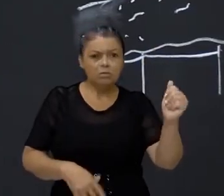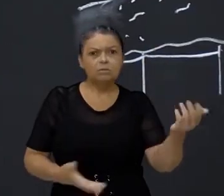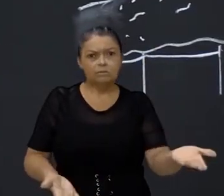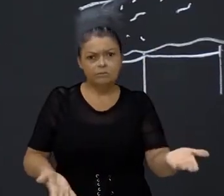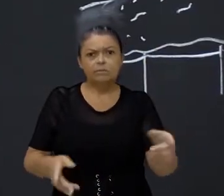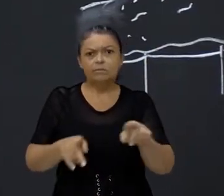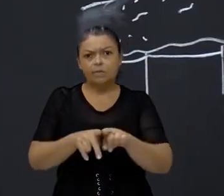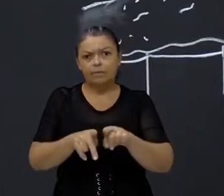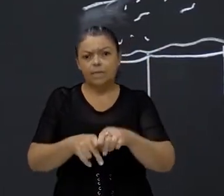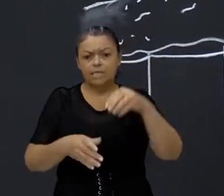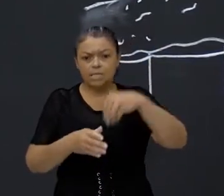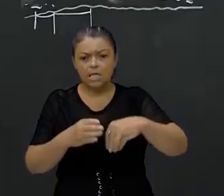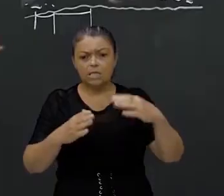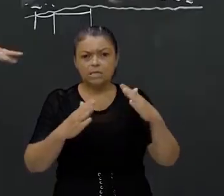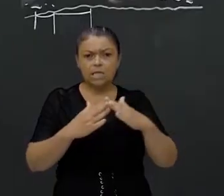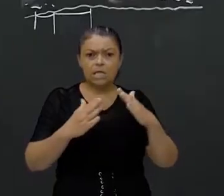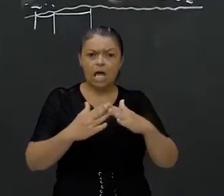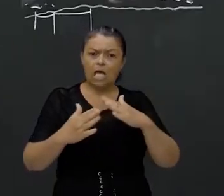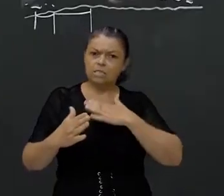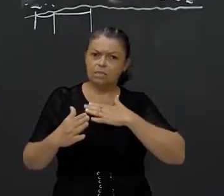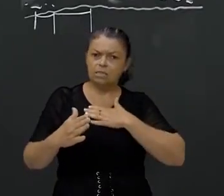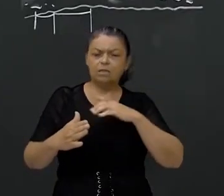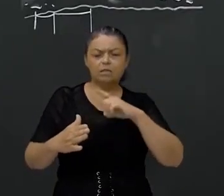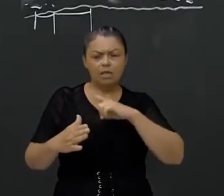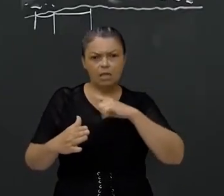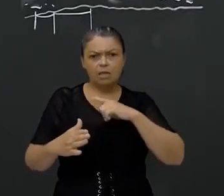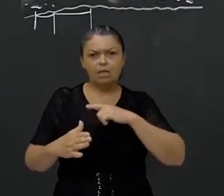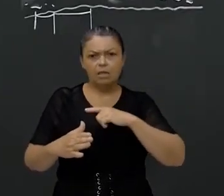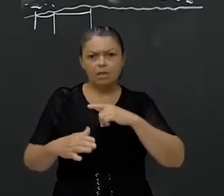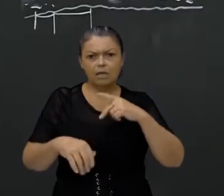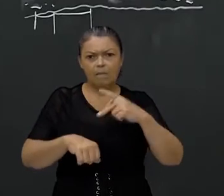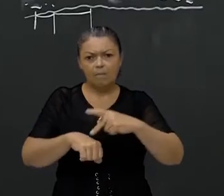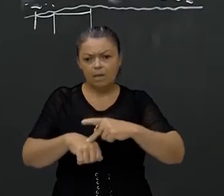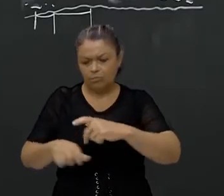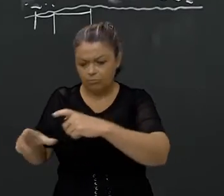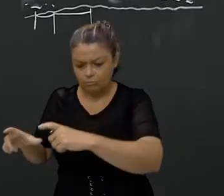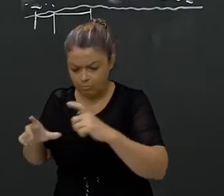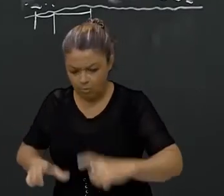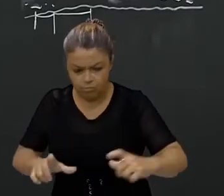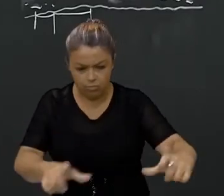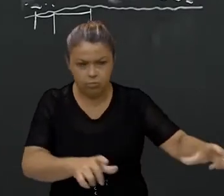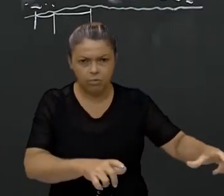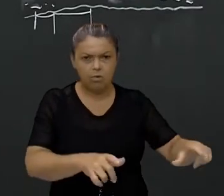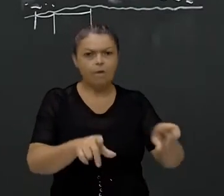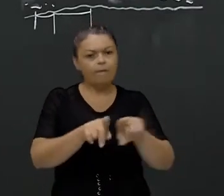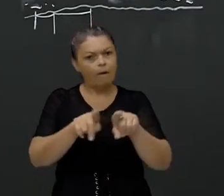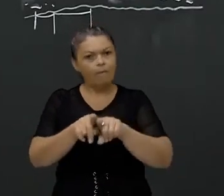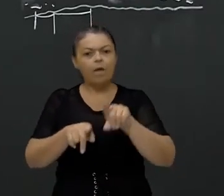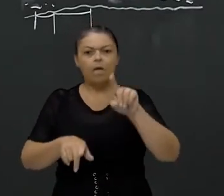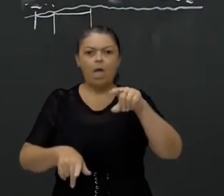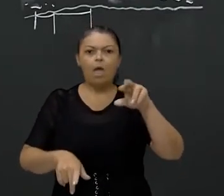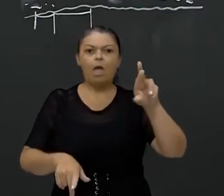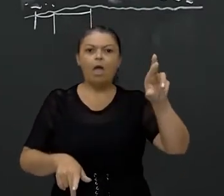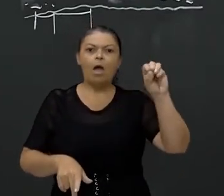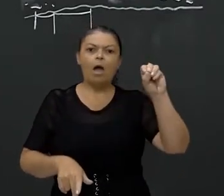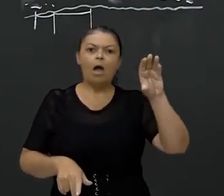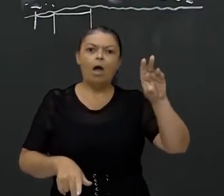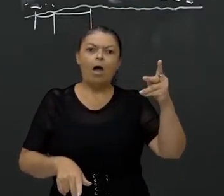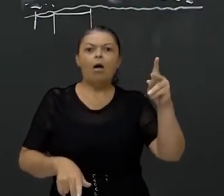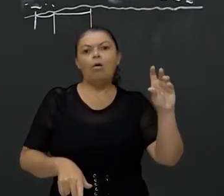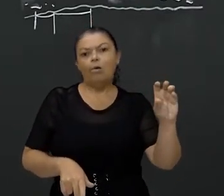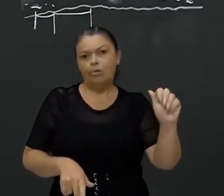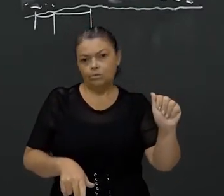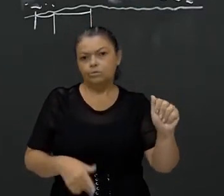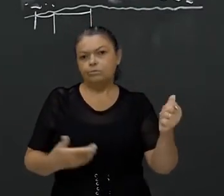no nosso cotidiano. Aqui é chão de terra, areia, lá no fundo tem uma rocha, toda a construção precisa ser